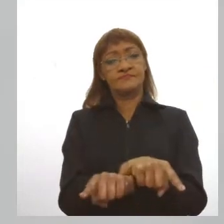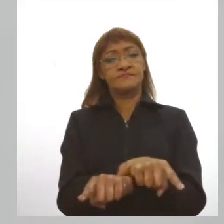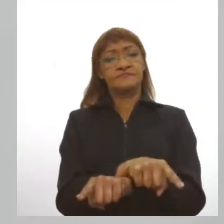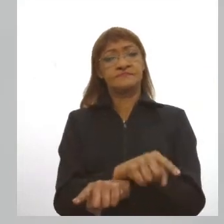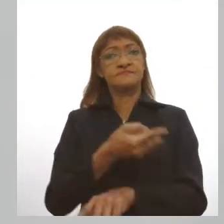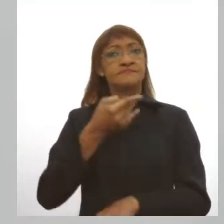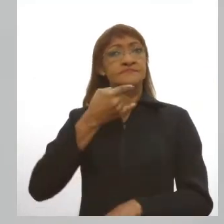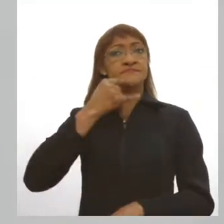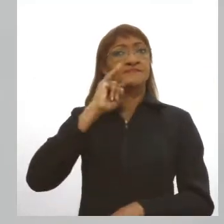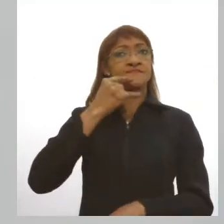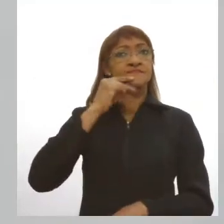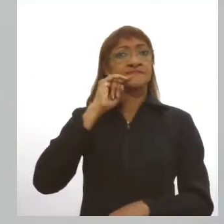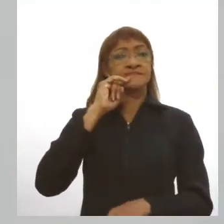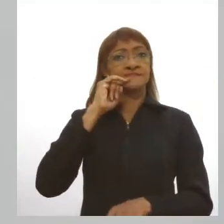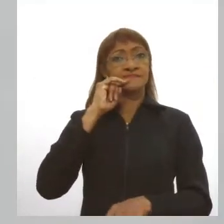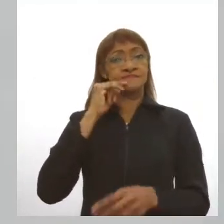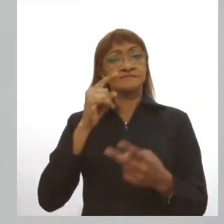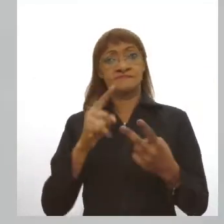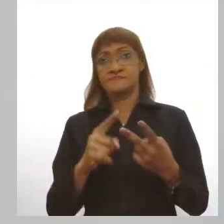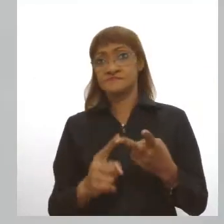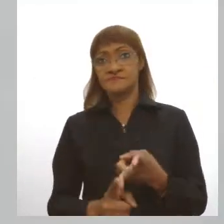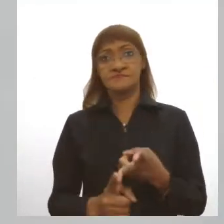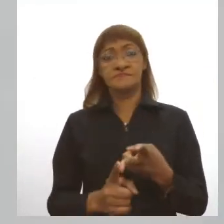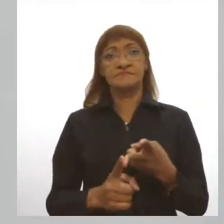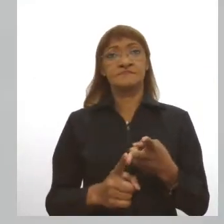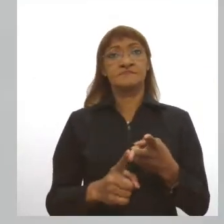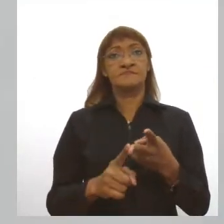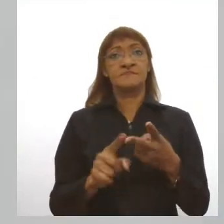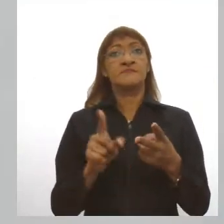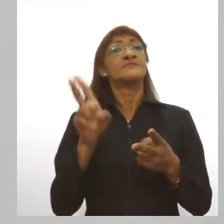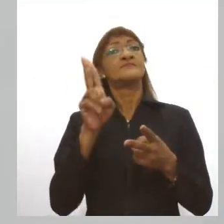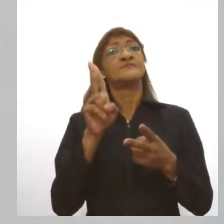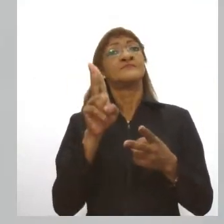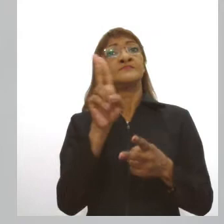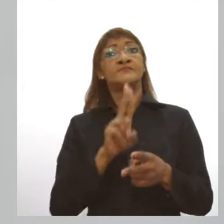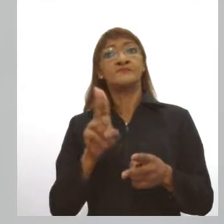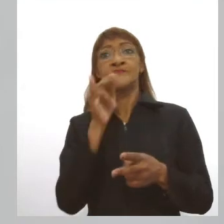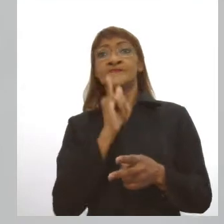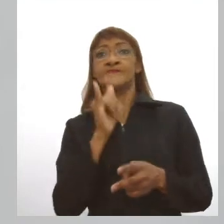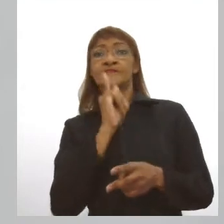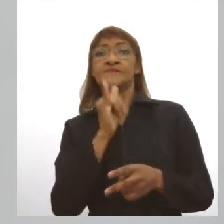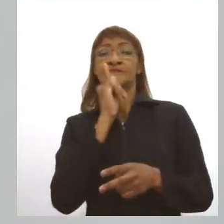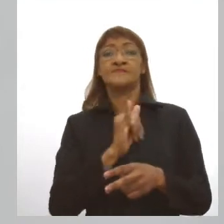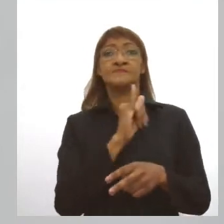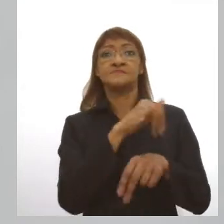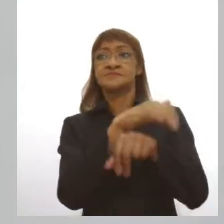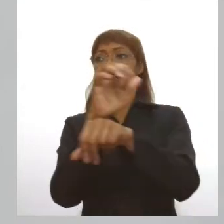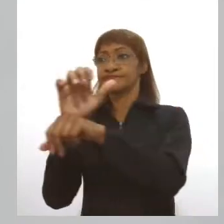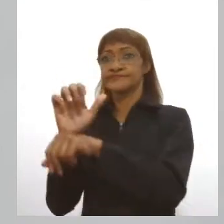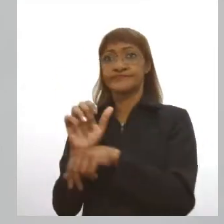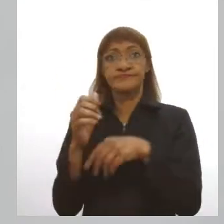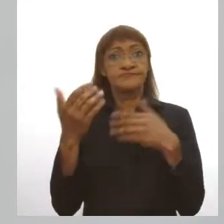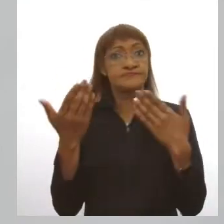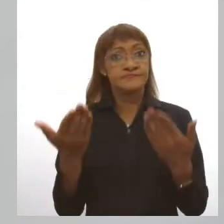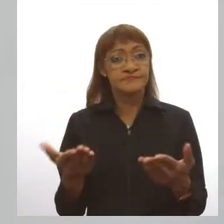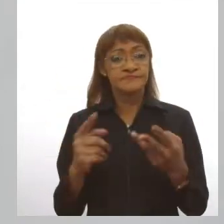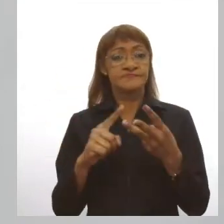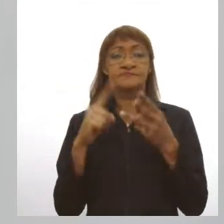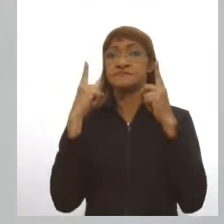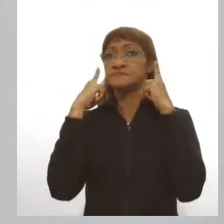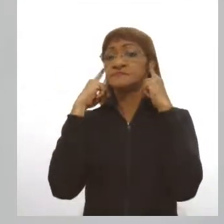bebida, da manifestação da sexualidade, dos ruídos, dos sons, né? Do barulho.